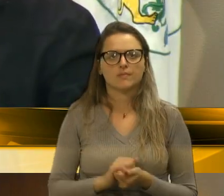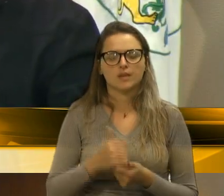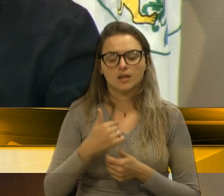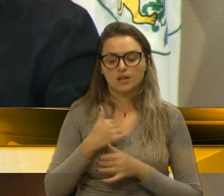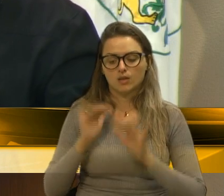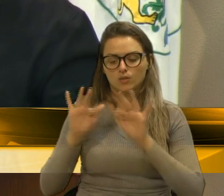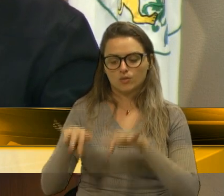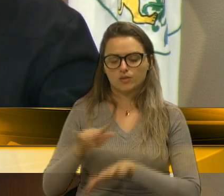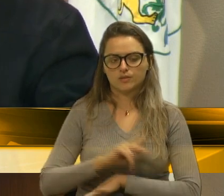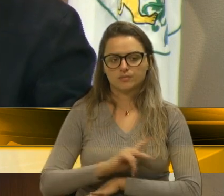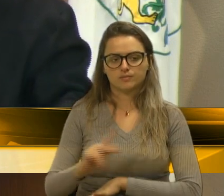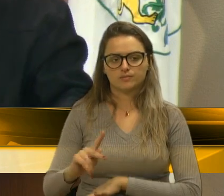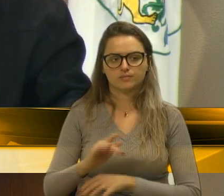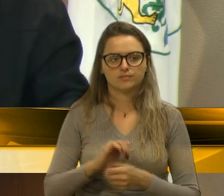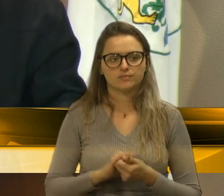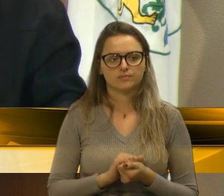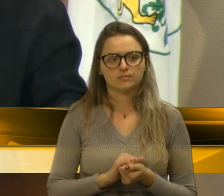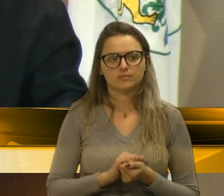senhor presidente,